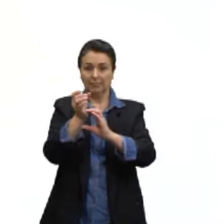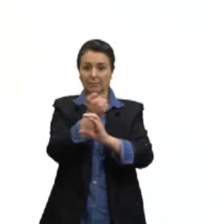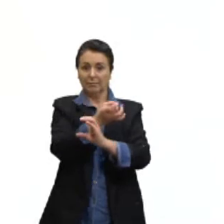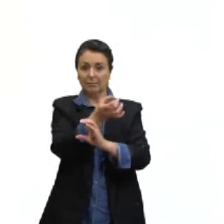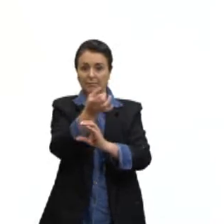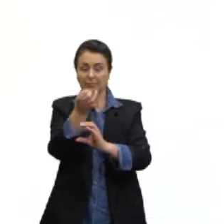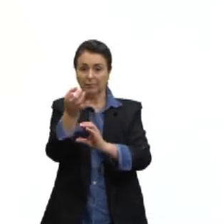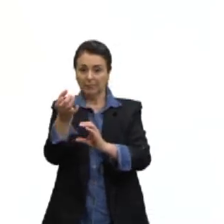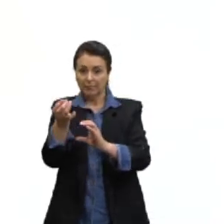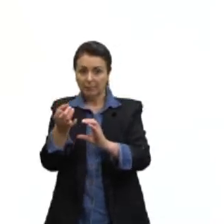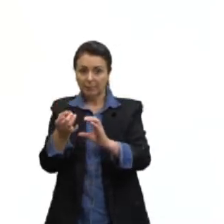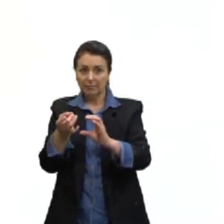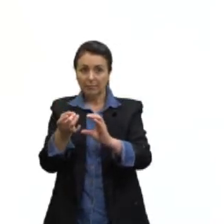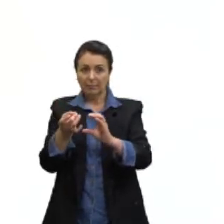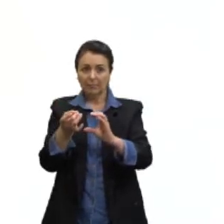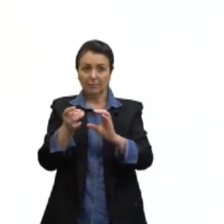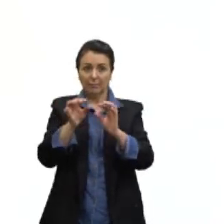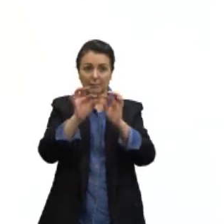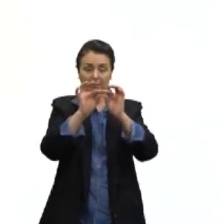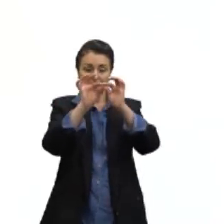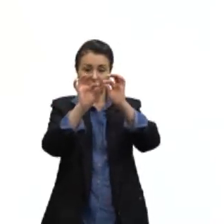plano que contém uma face